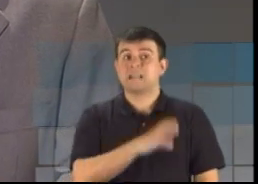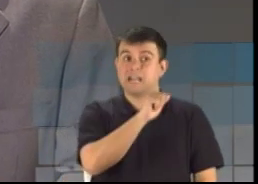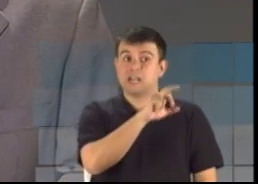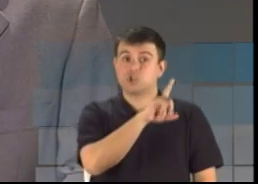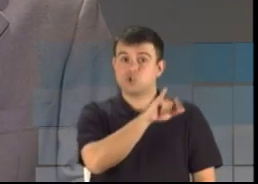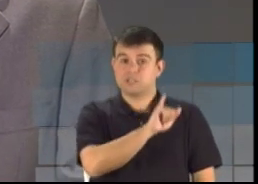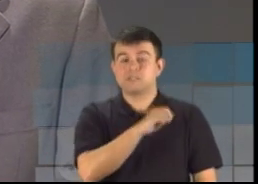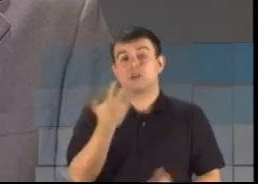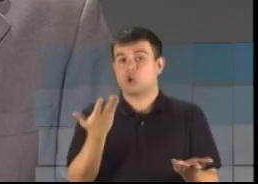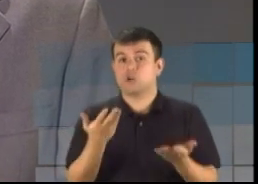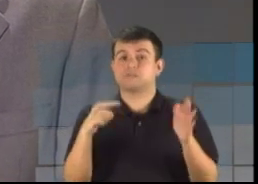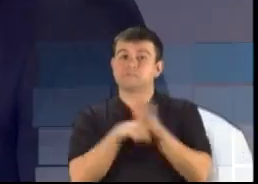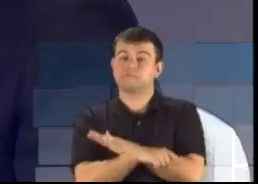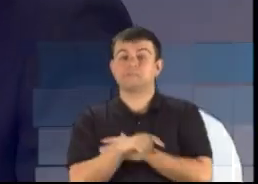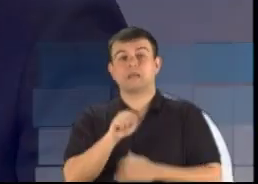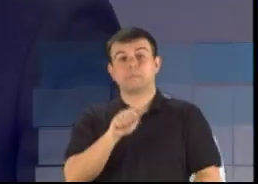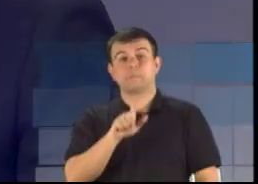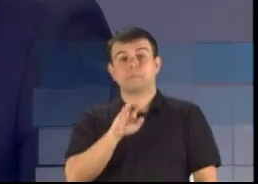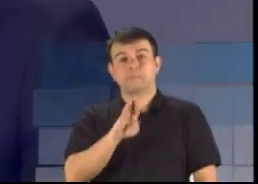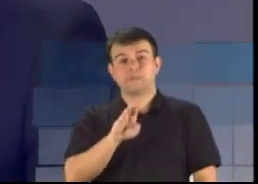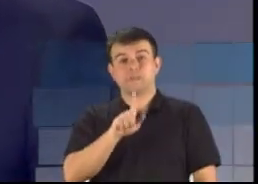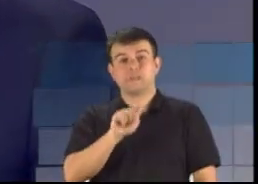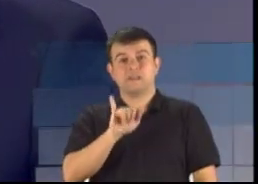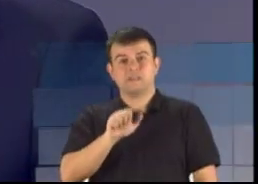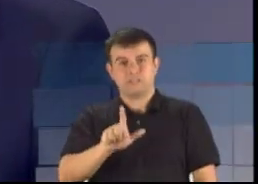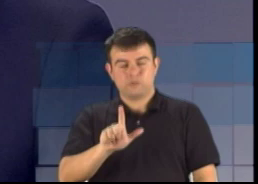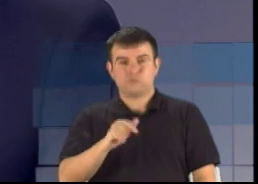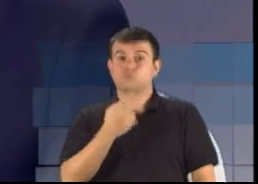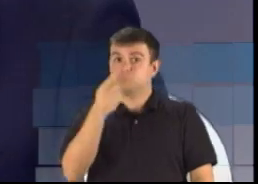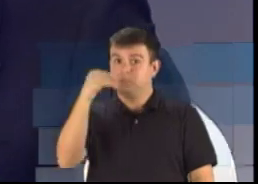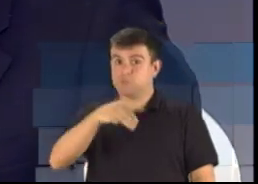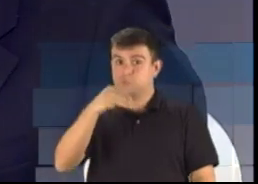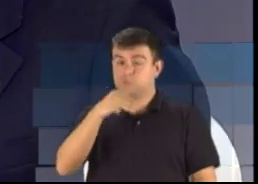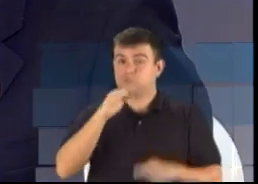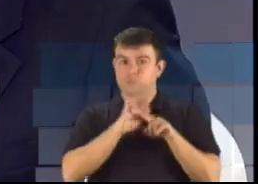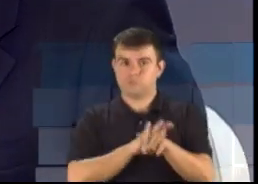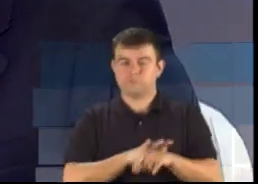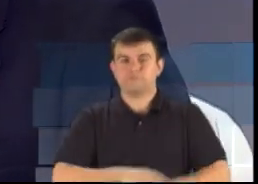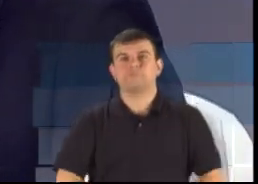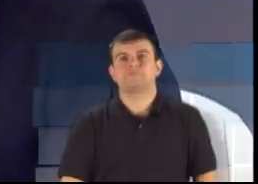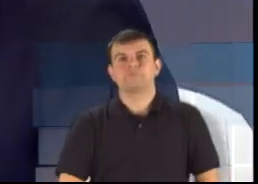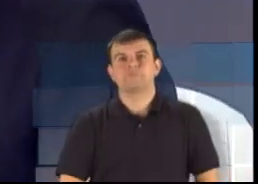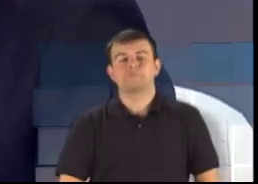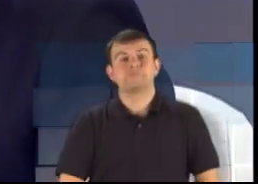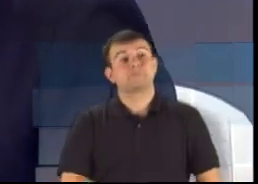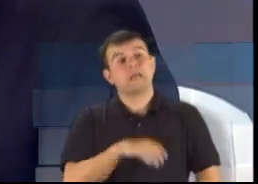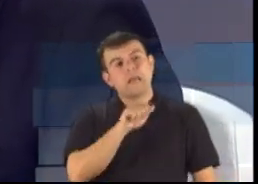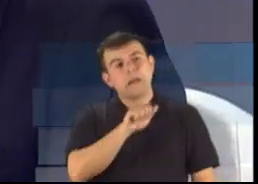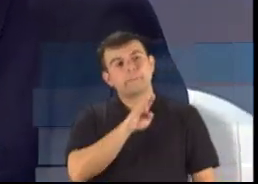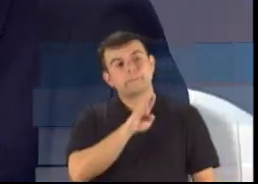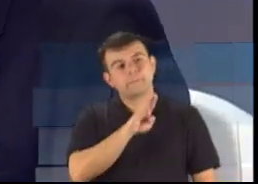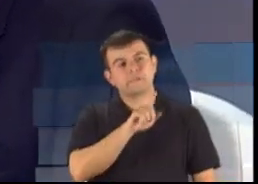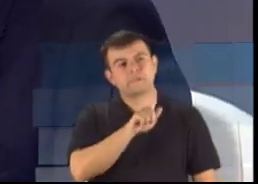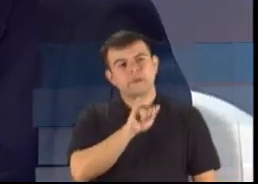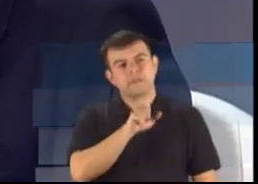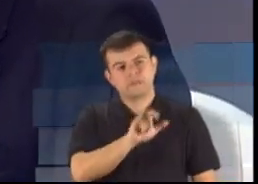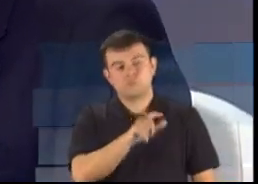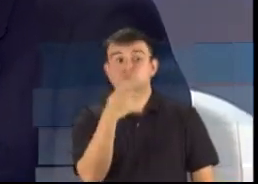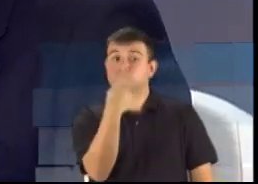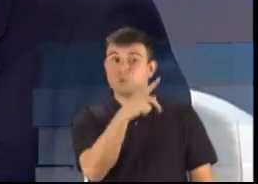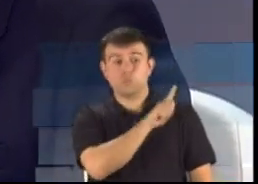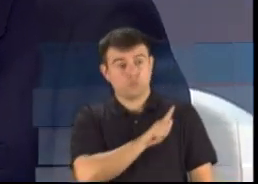para a candidata Abigail Pereira. Candidato, um minuto para a sua pergunta. Candidato Abigail, o seu governo